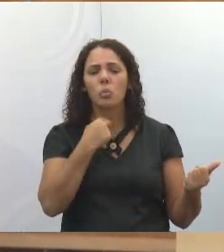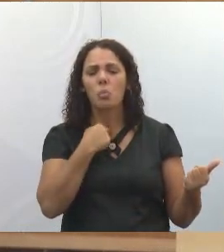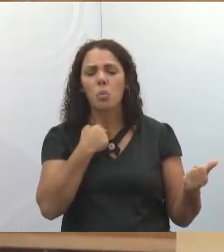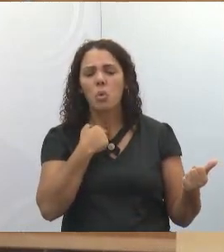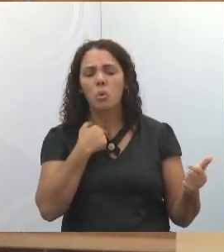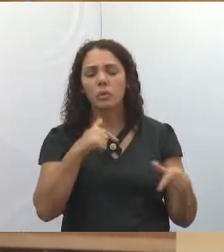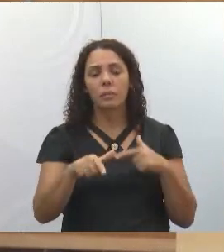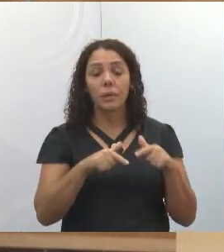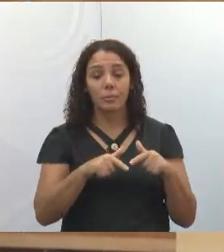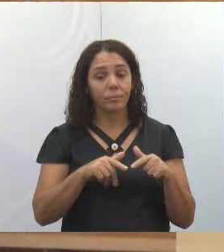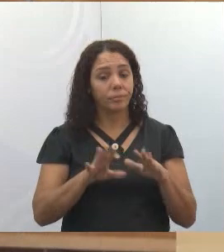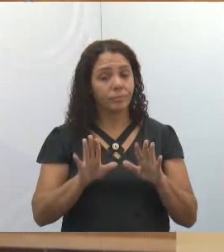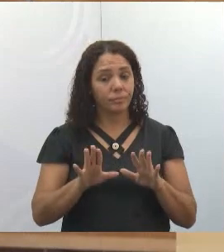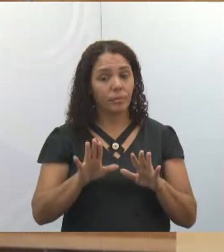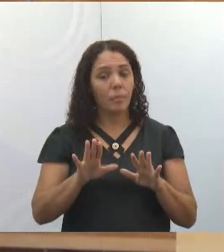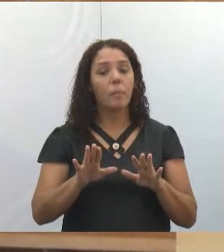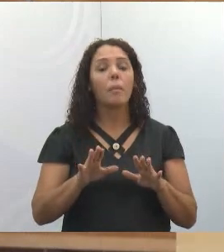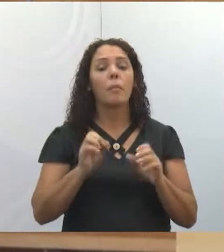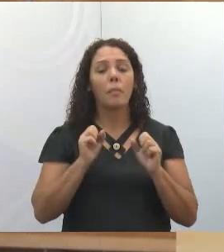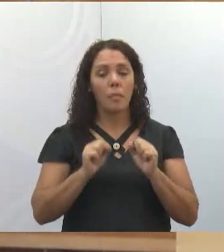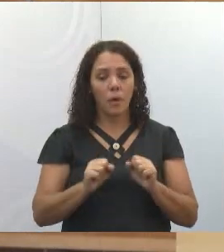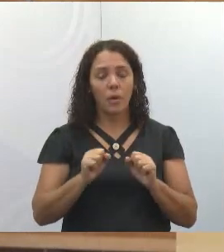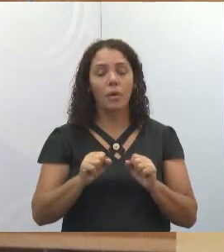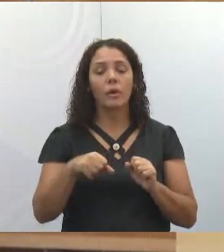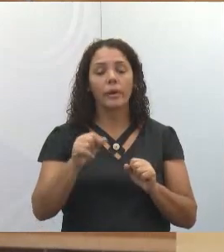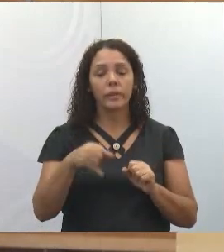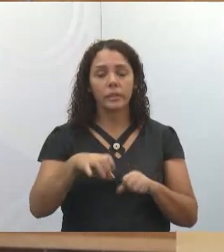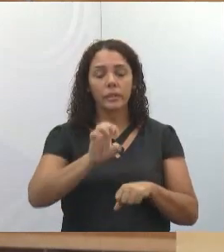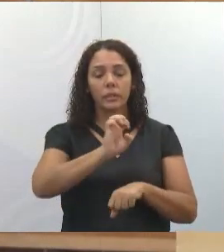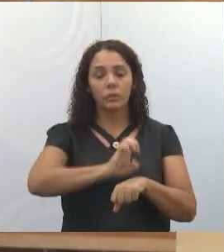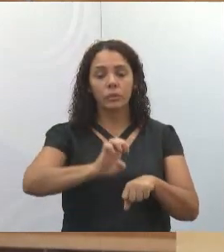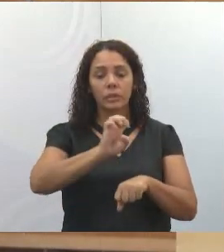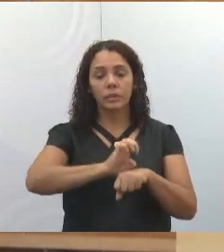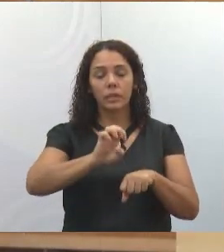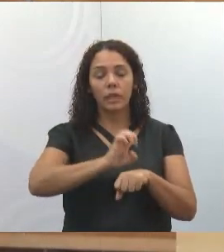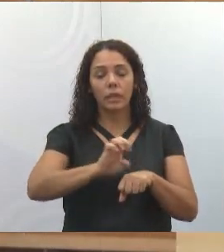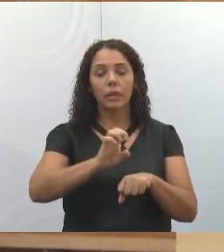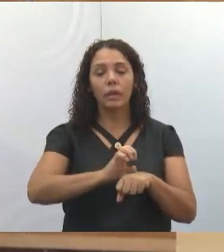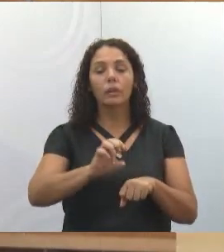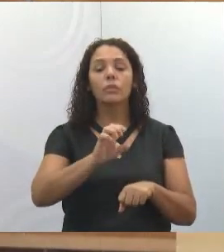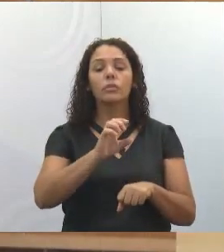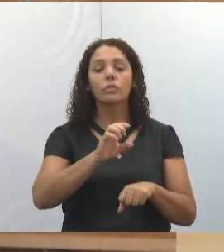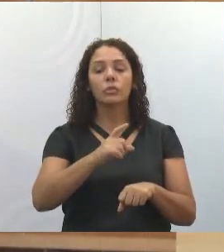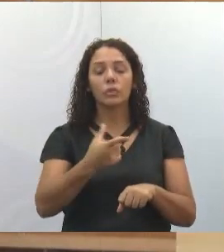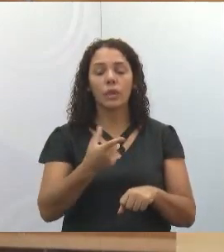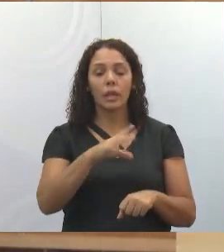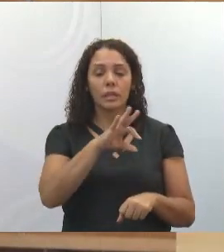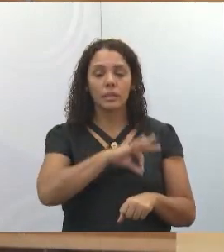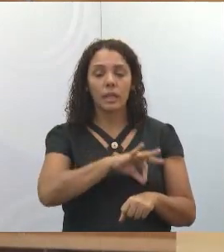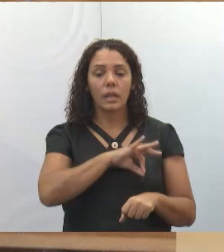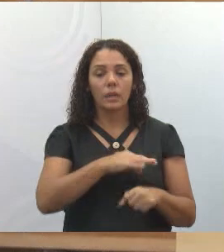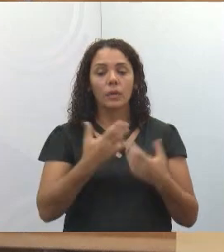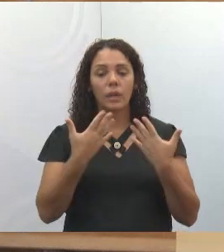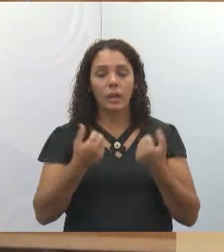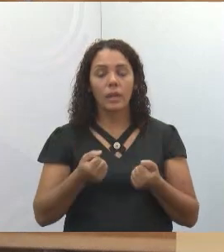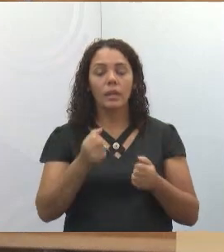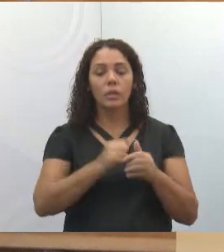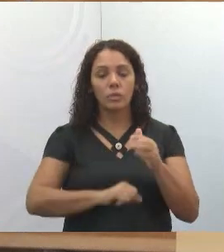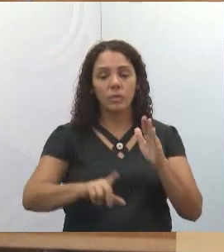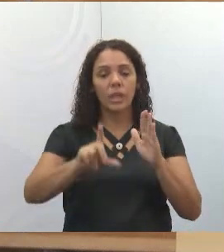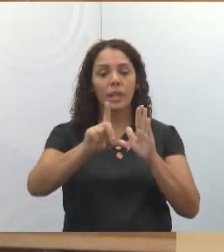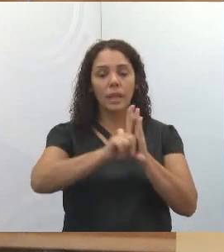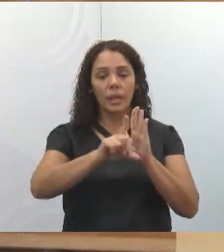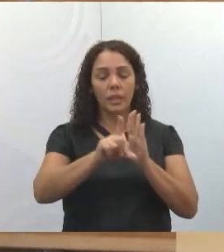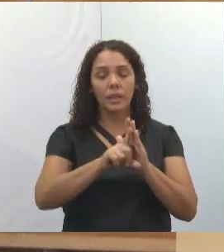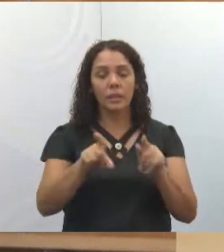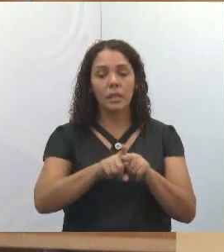mas pode sim por meio do estágio. O estágio remunerado é um estágio legal e que também te dá uma experiência para